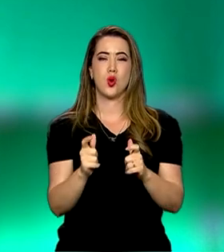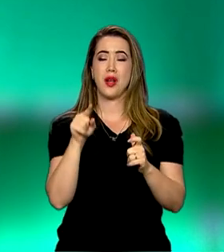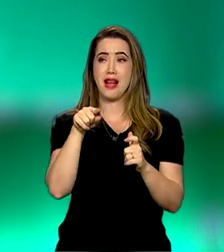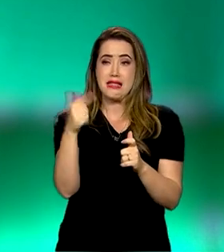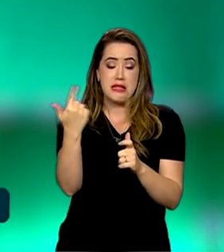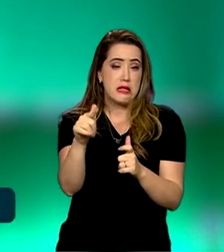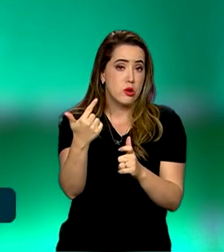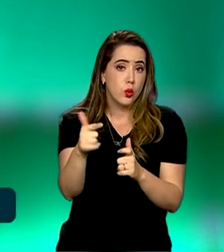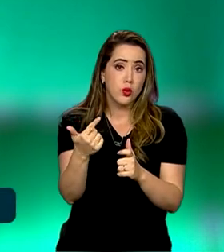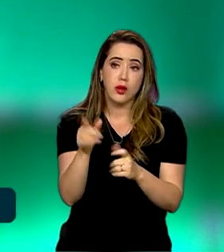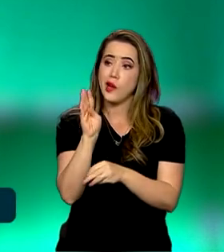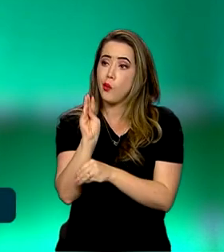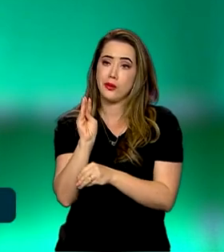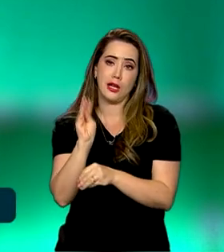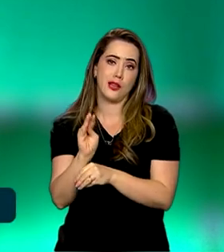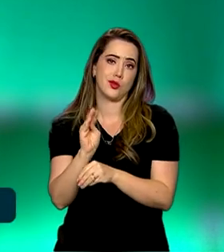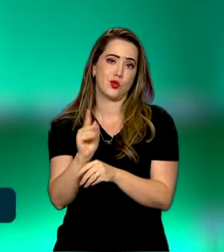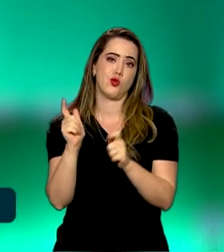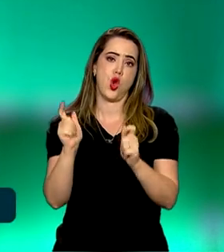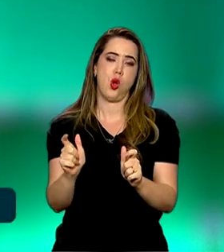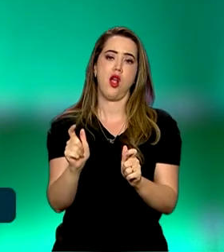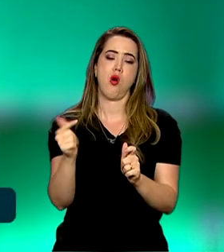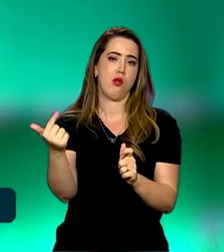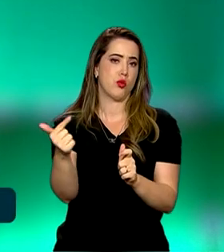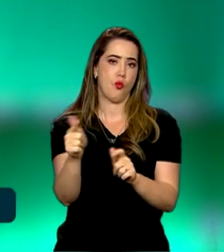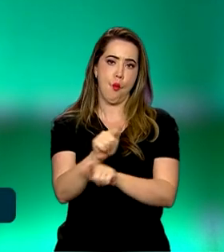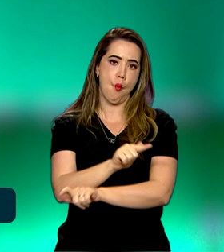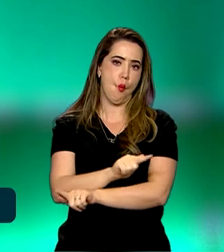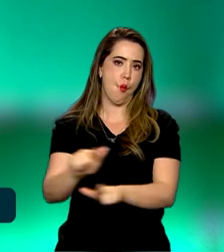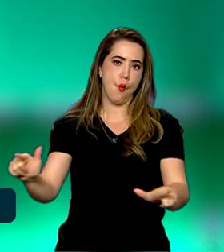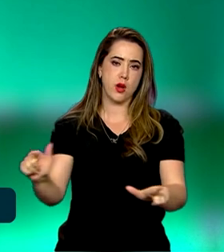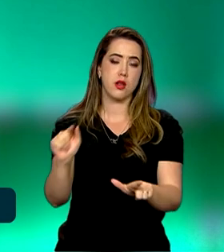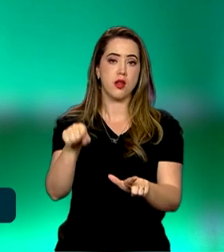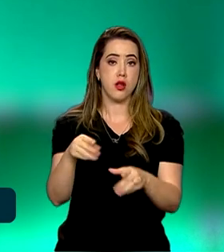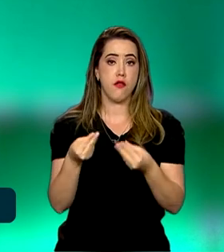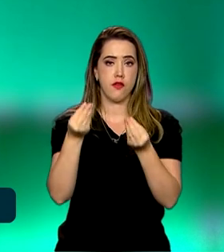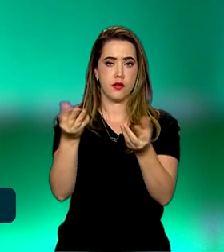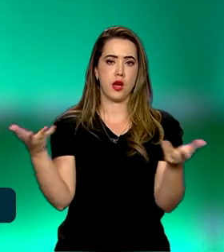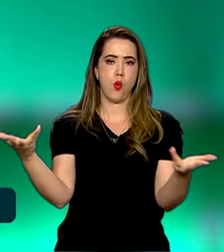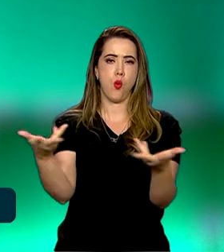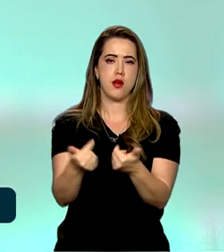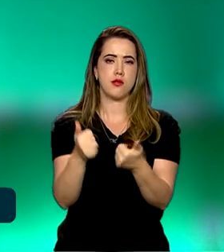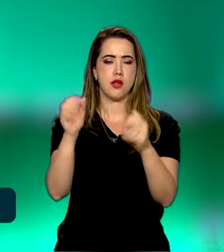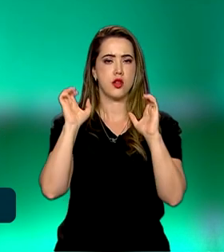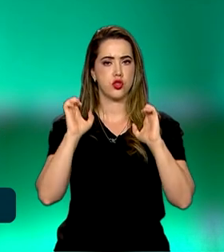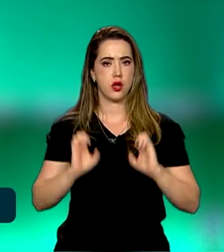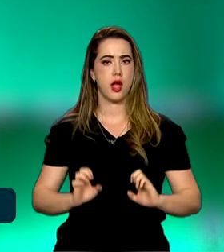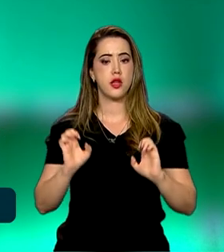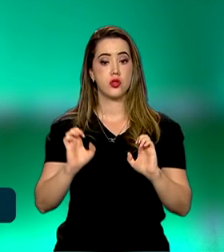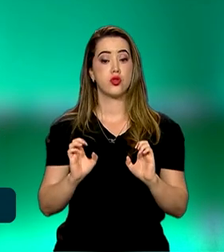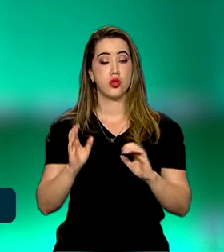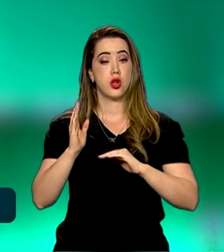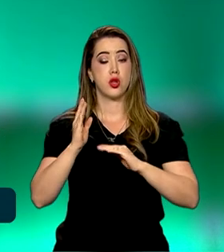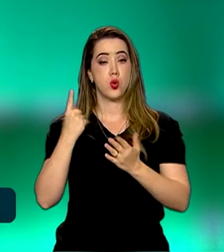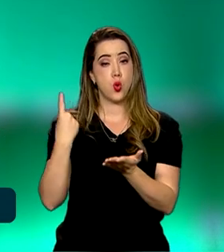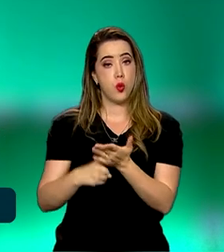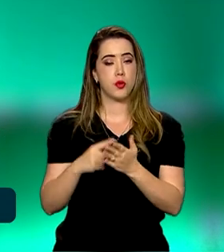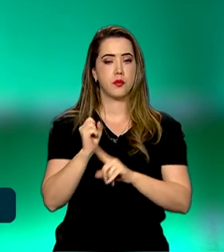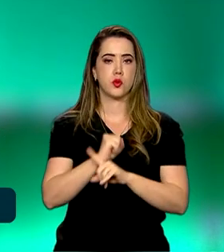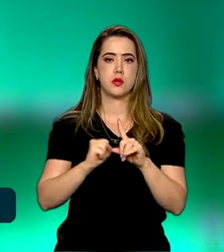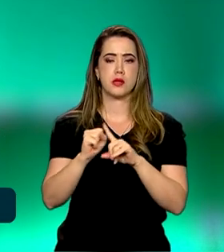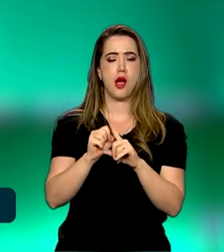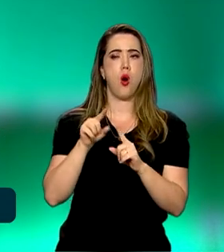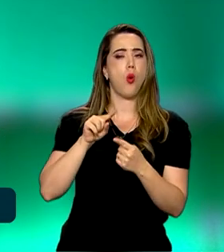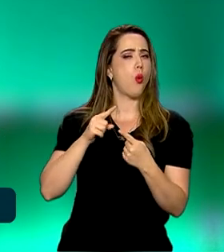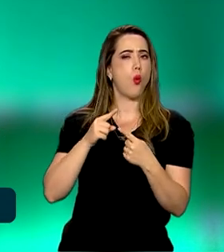assistenciais com qualidade, com ética e com compromisso social. Pensando o futuro, né, pensando